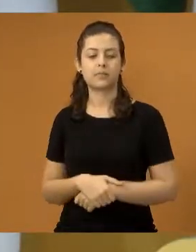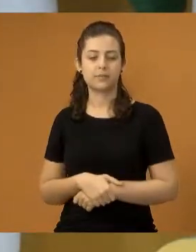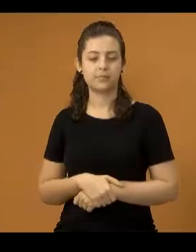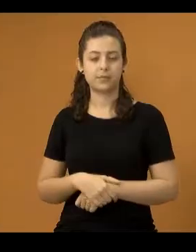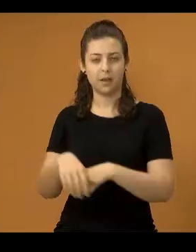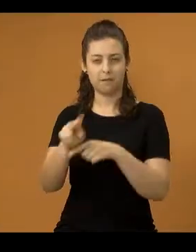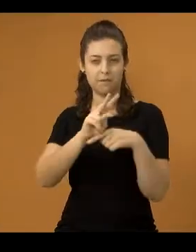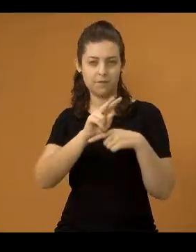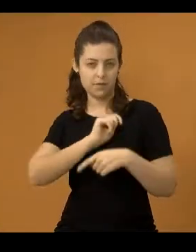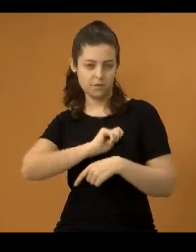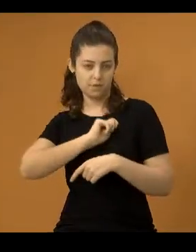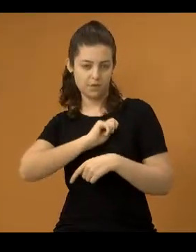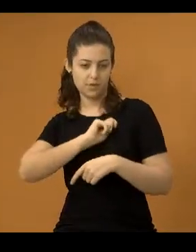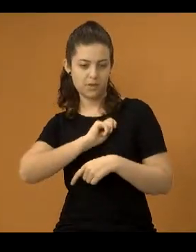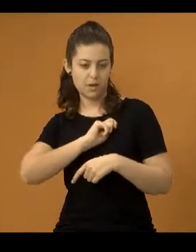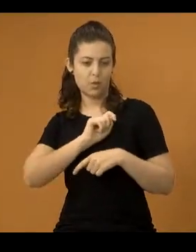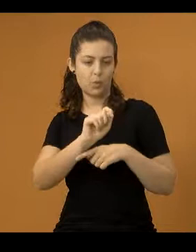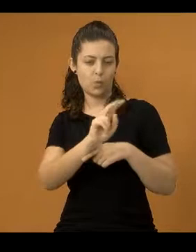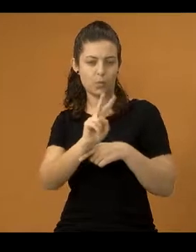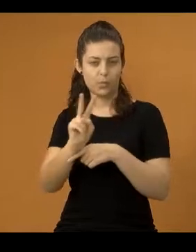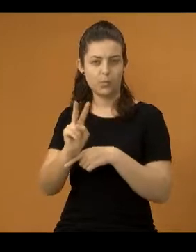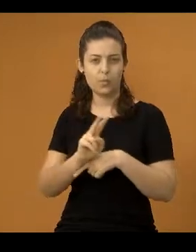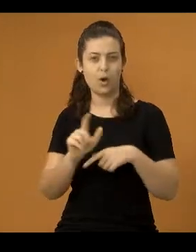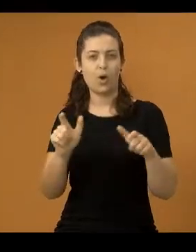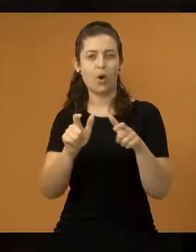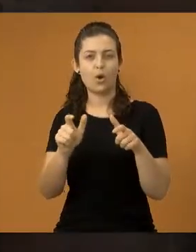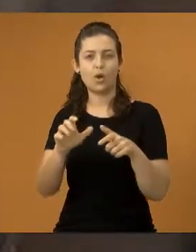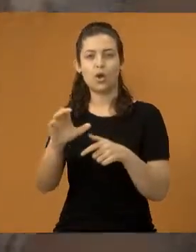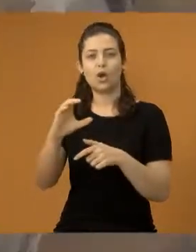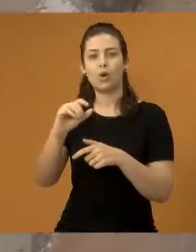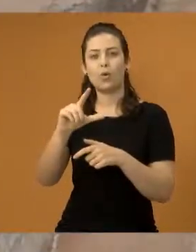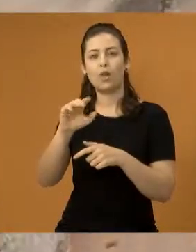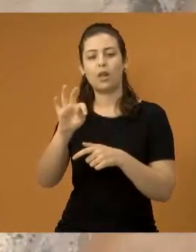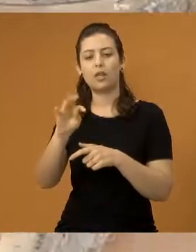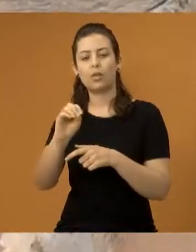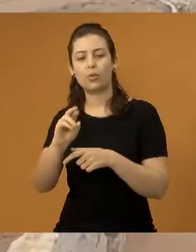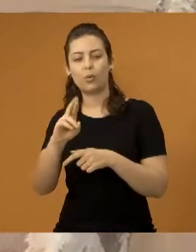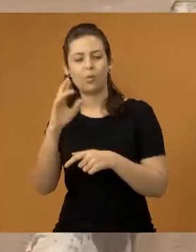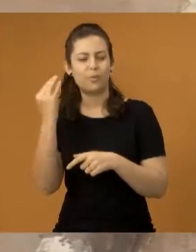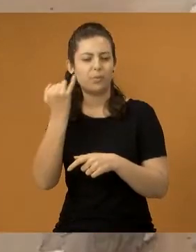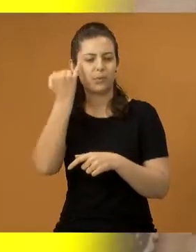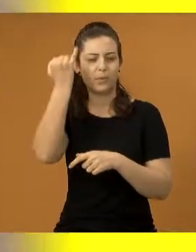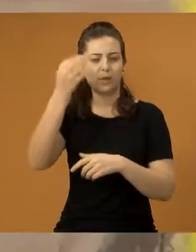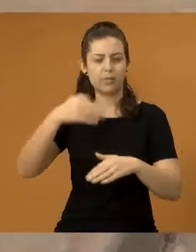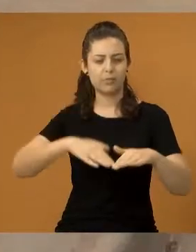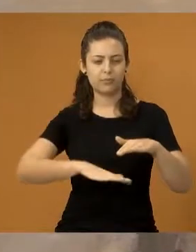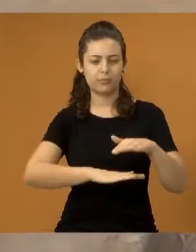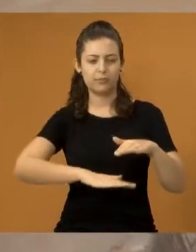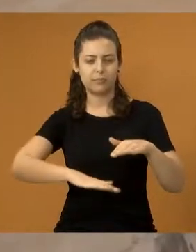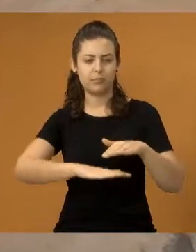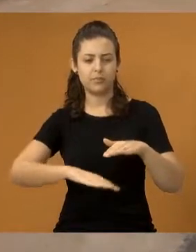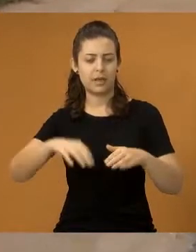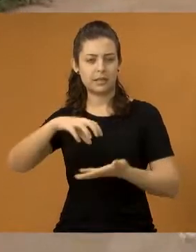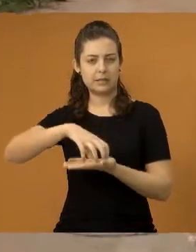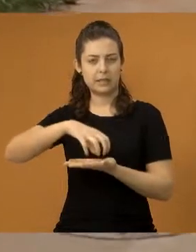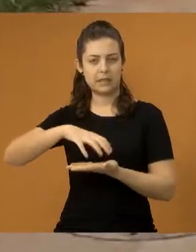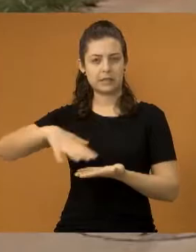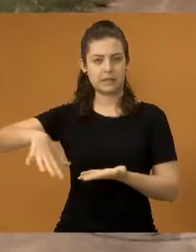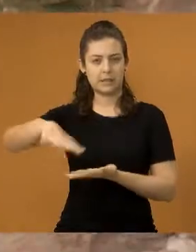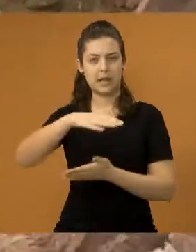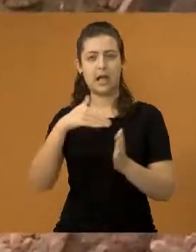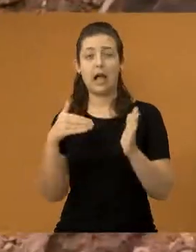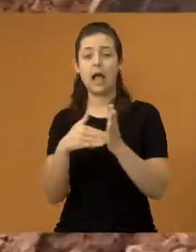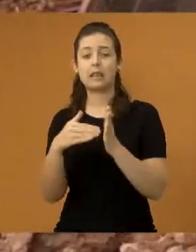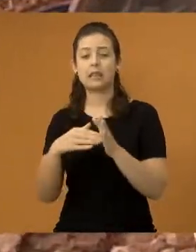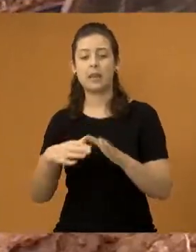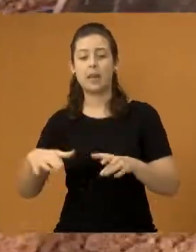a gente foi fiscalizar as obras do tronco coletor, uma obra muito importante que vai beneficiar toda a região central da cidade, até